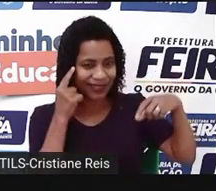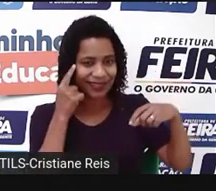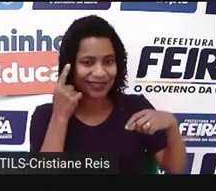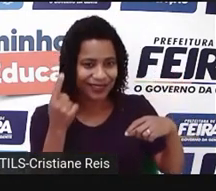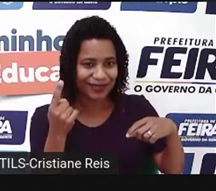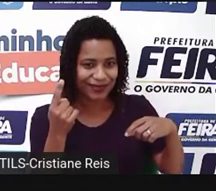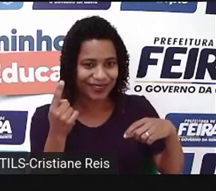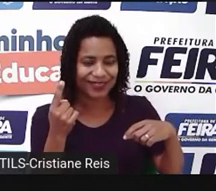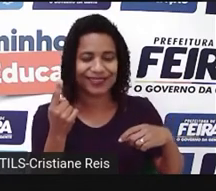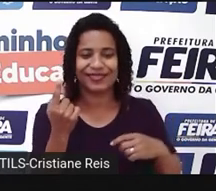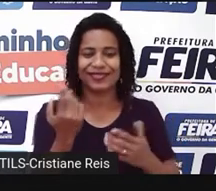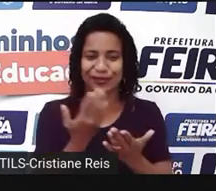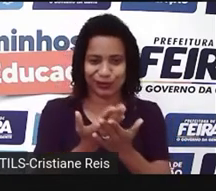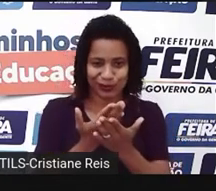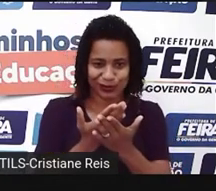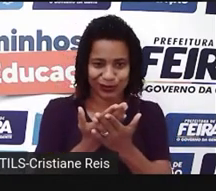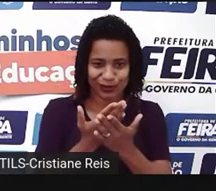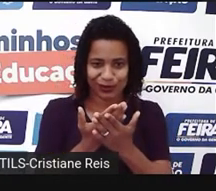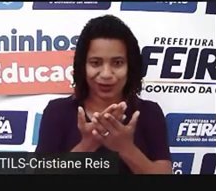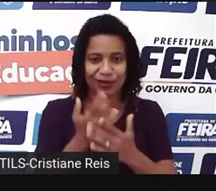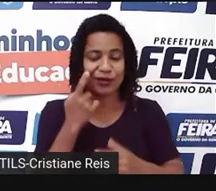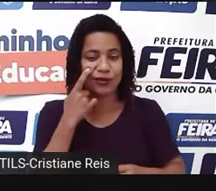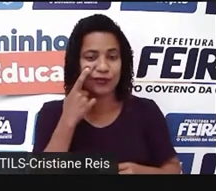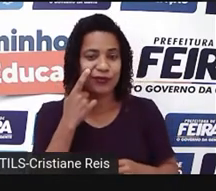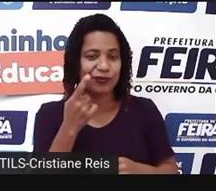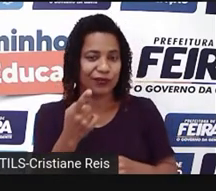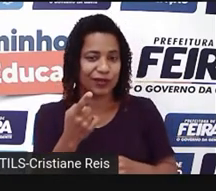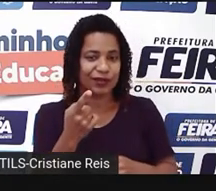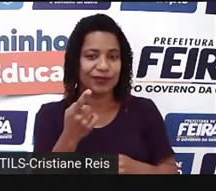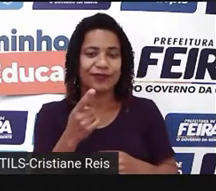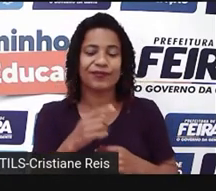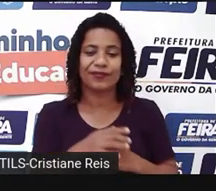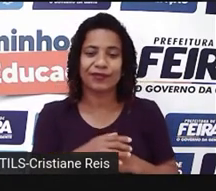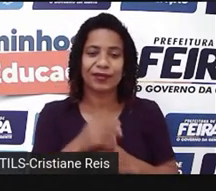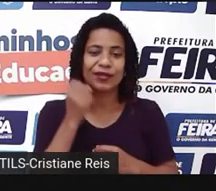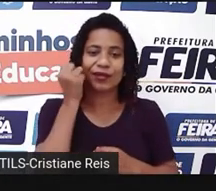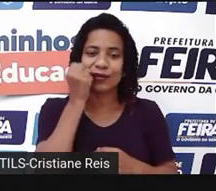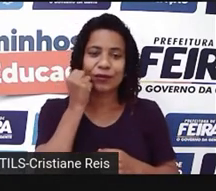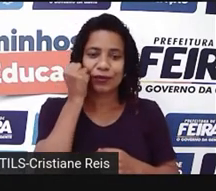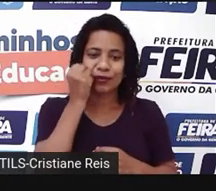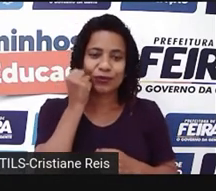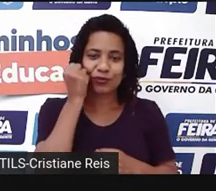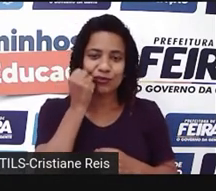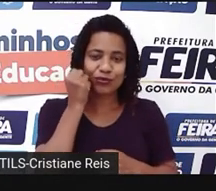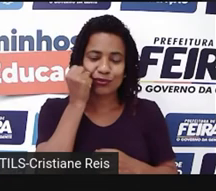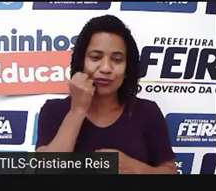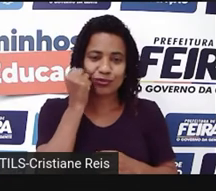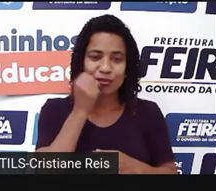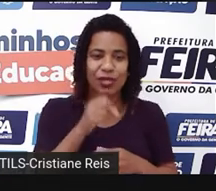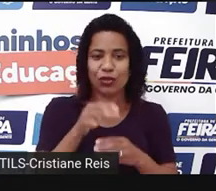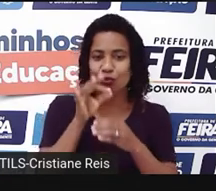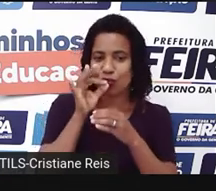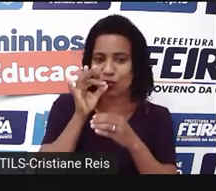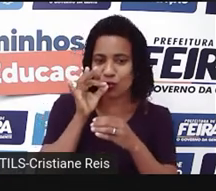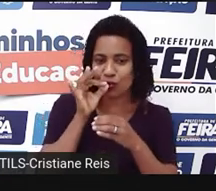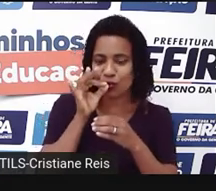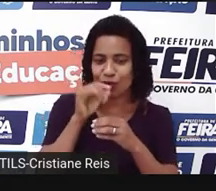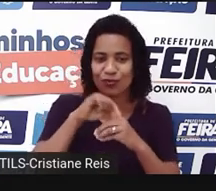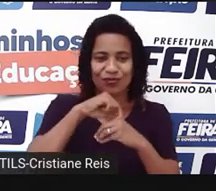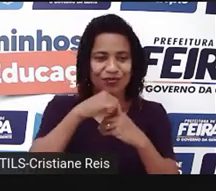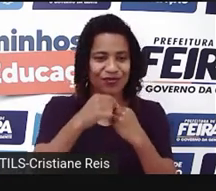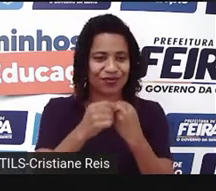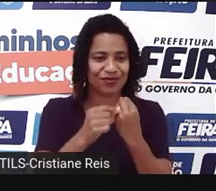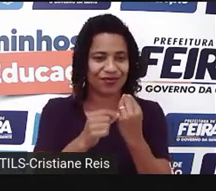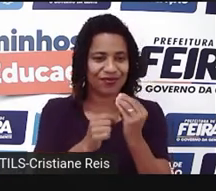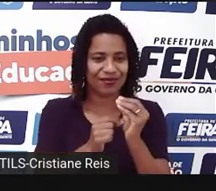no início da aula. E vejam o que eu coloquei, um strawberry juice, que é um suco de morango que custa